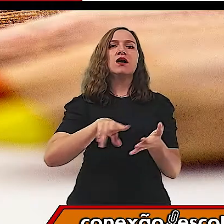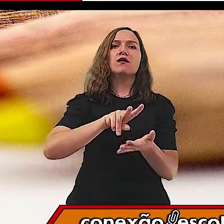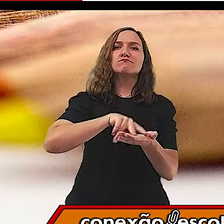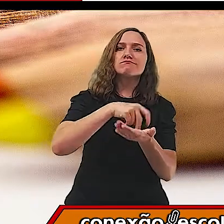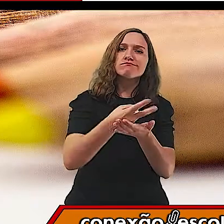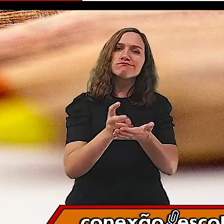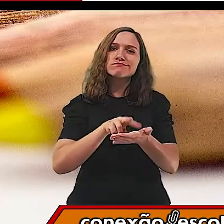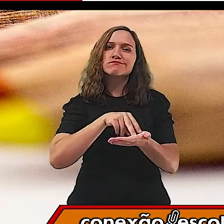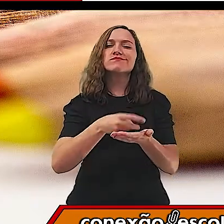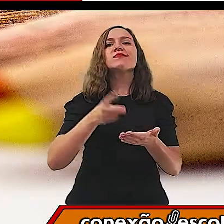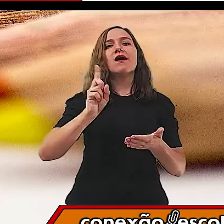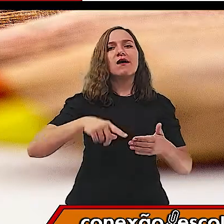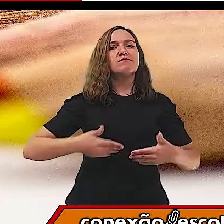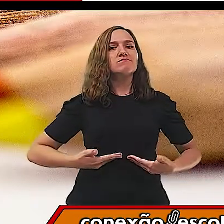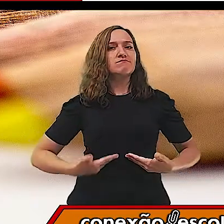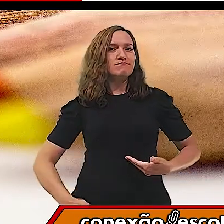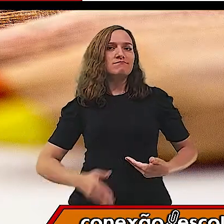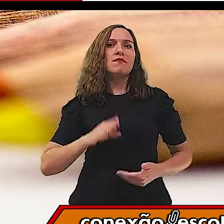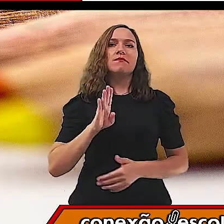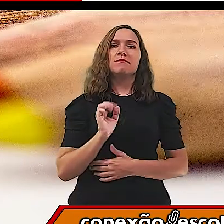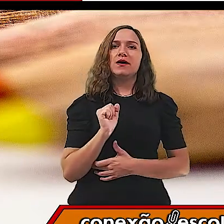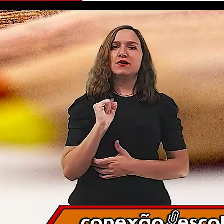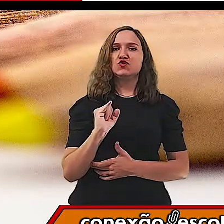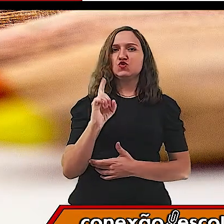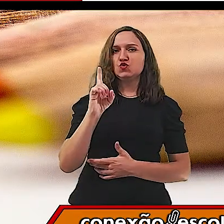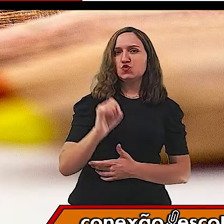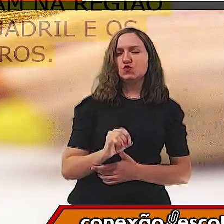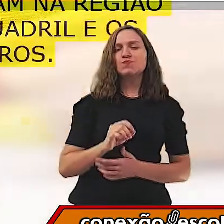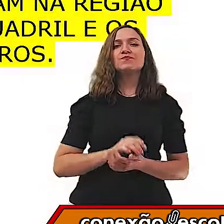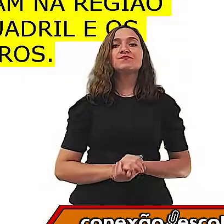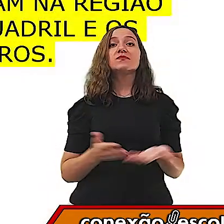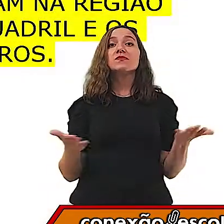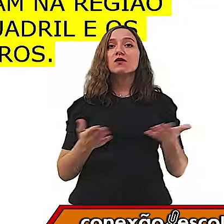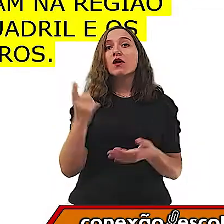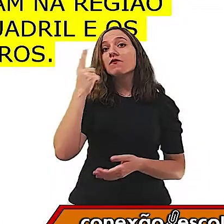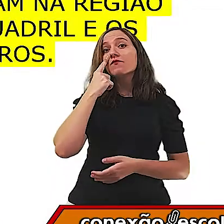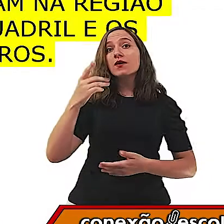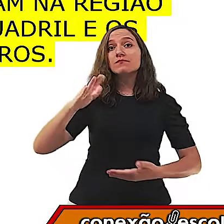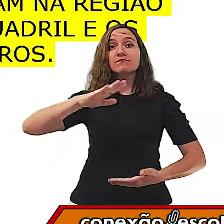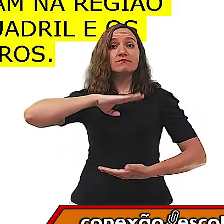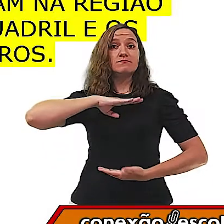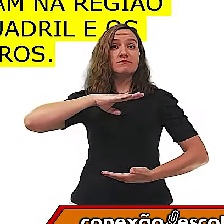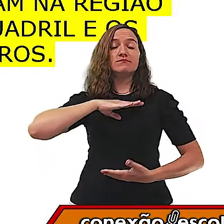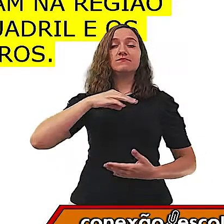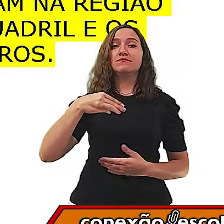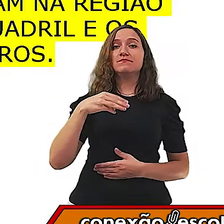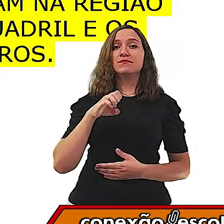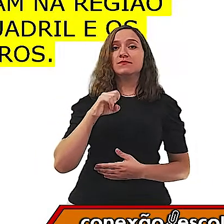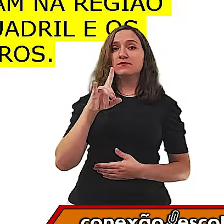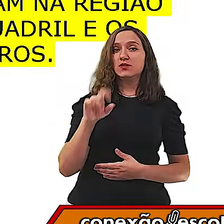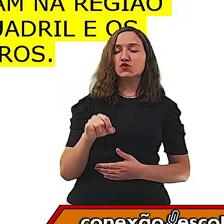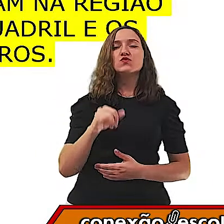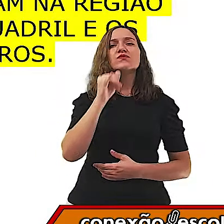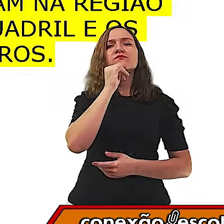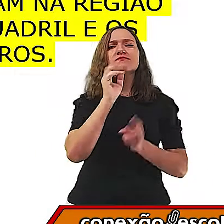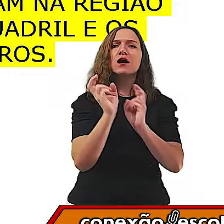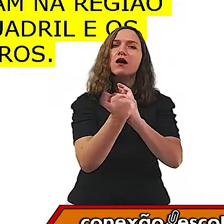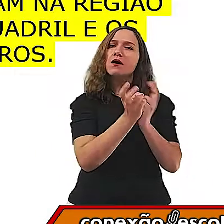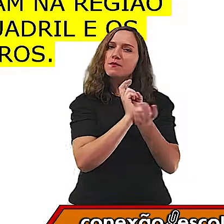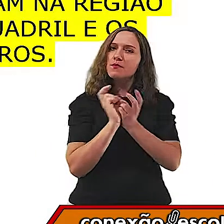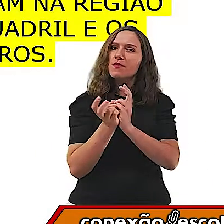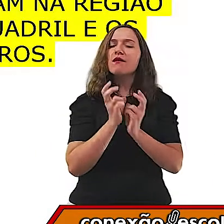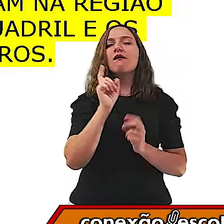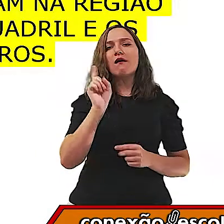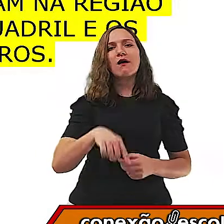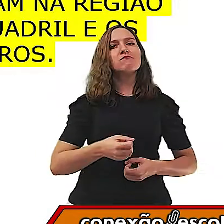E o nível médio? E Olha um exemplo aí. A capoeira. Ela é uma expressão cultural